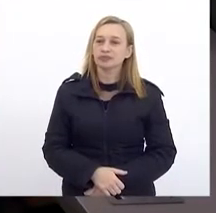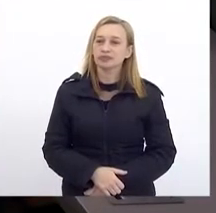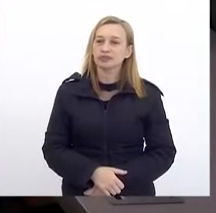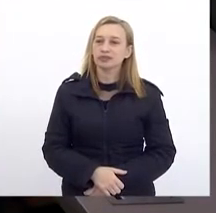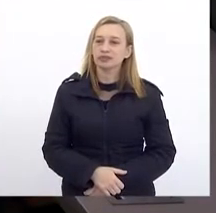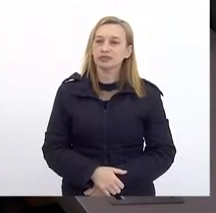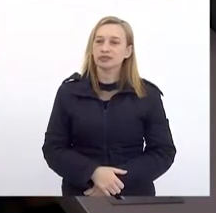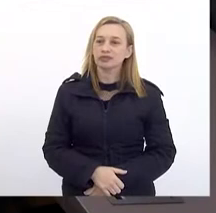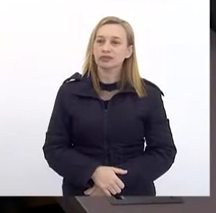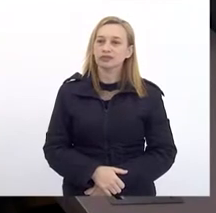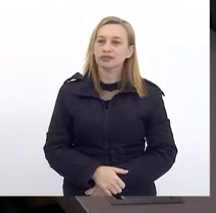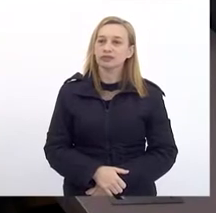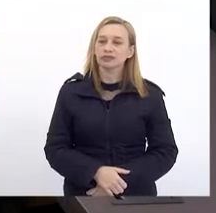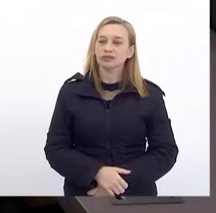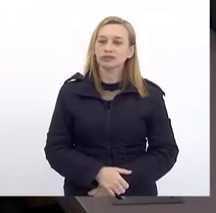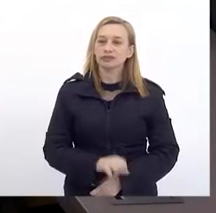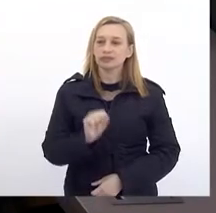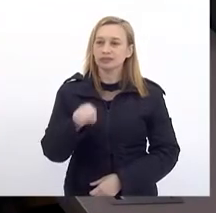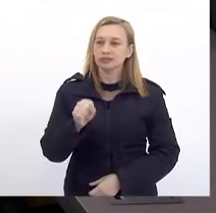Sim, deve